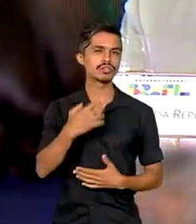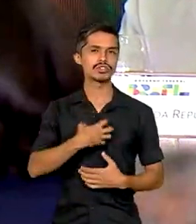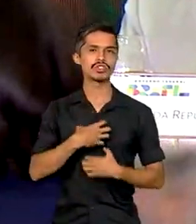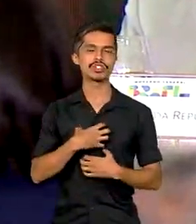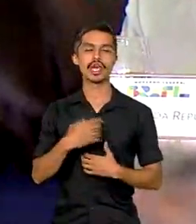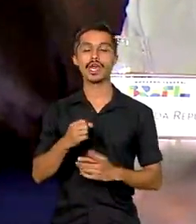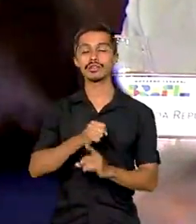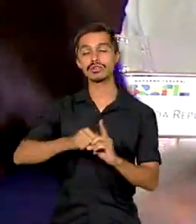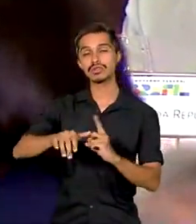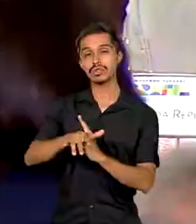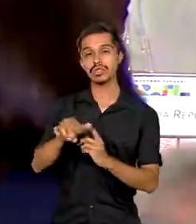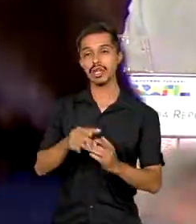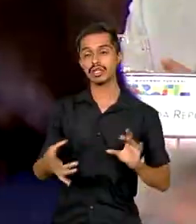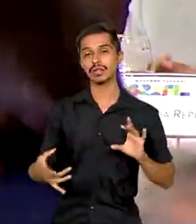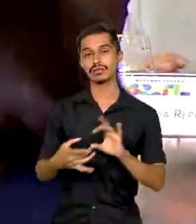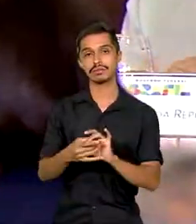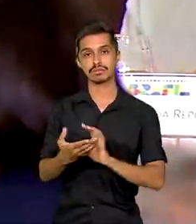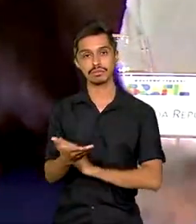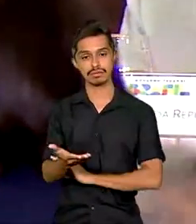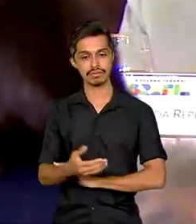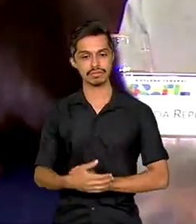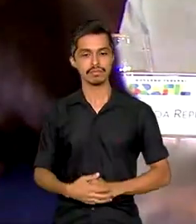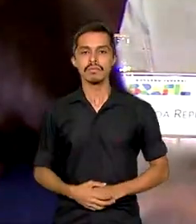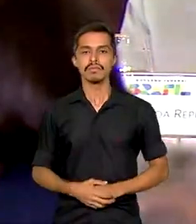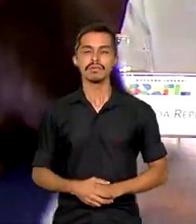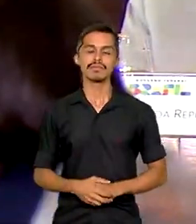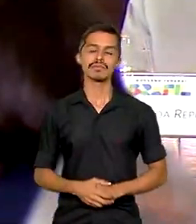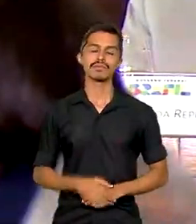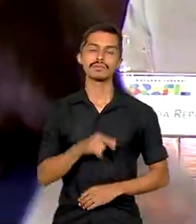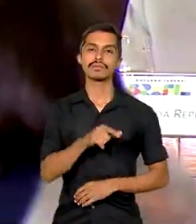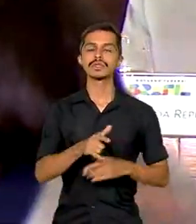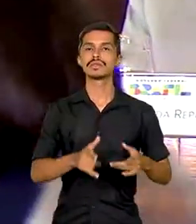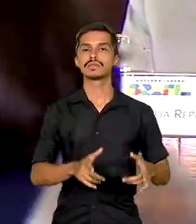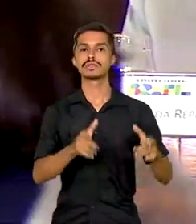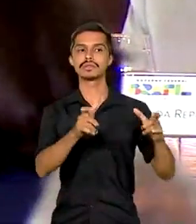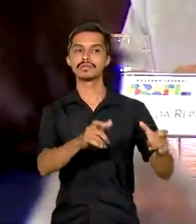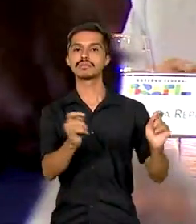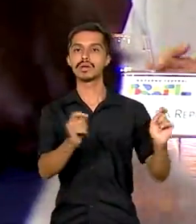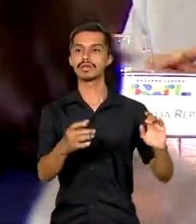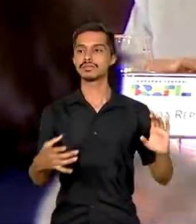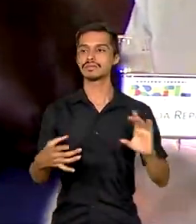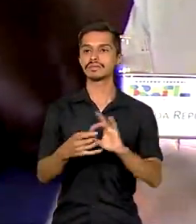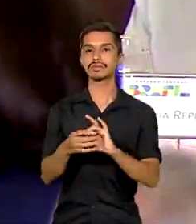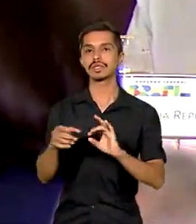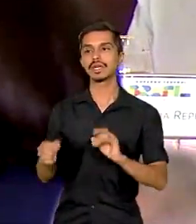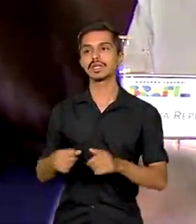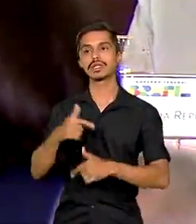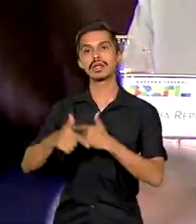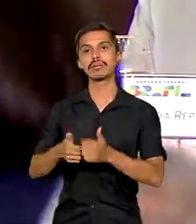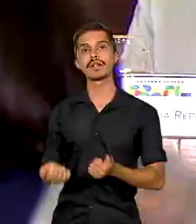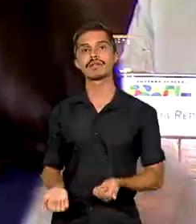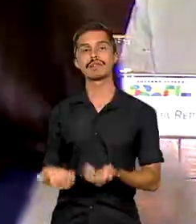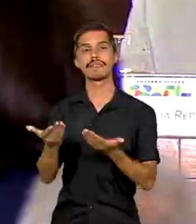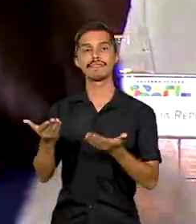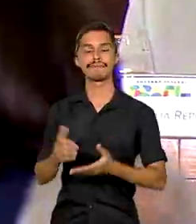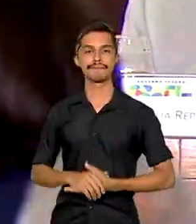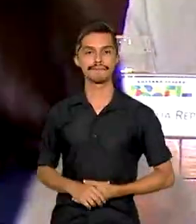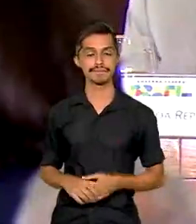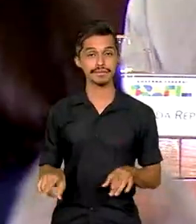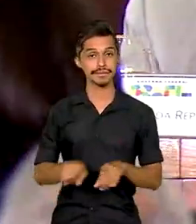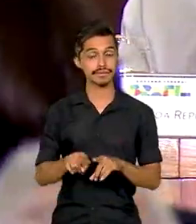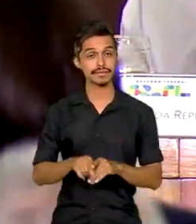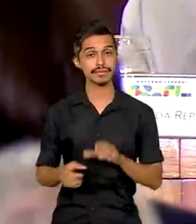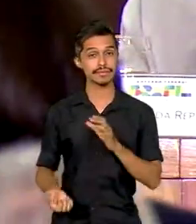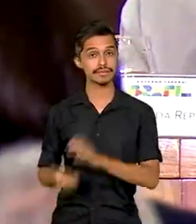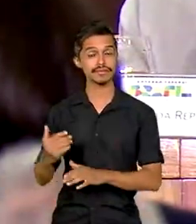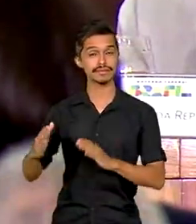do imóvel. que esse imóvel tenha a capacidade de gerar emprego, tenha a capacidade de gerar